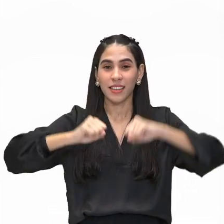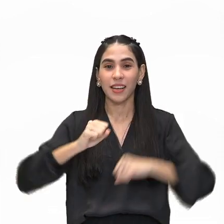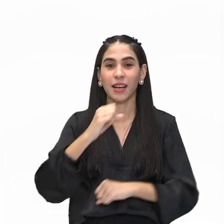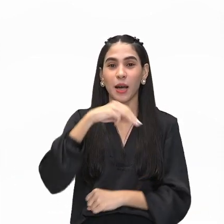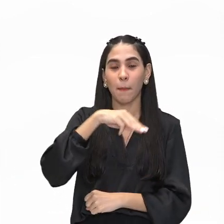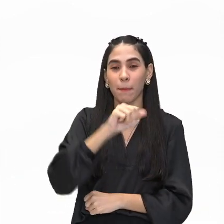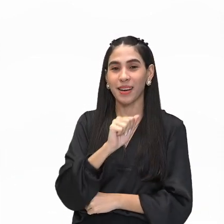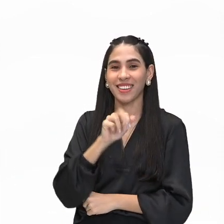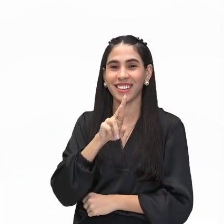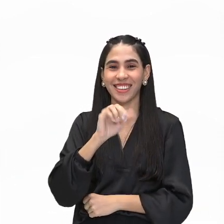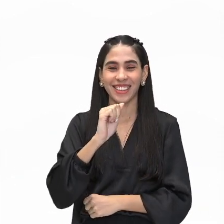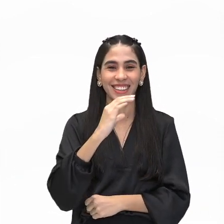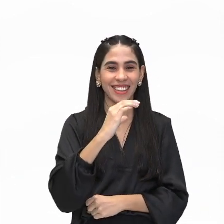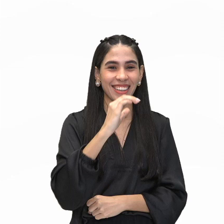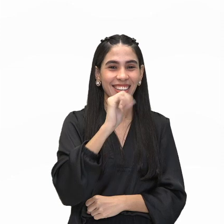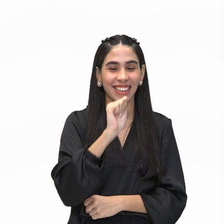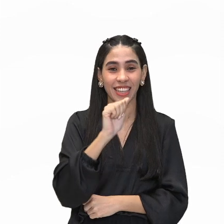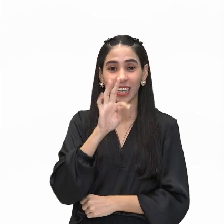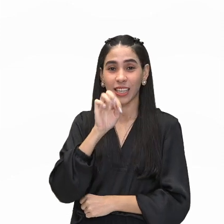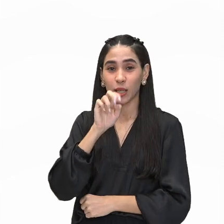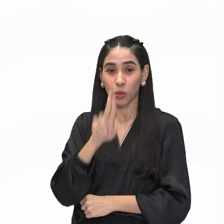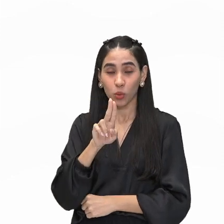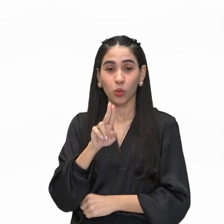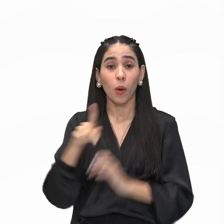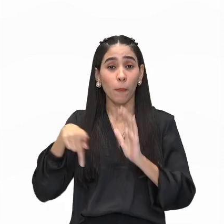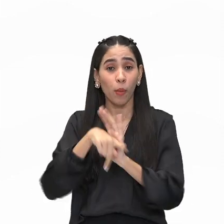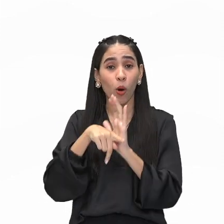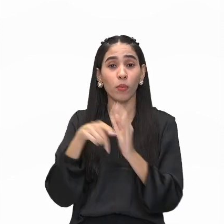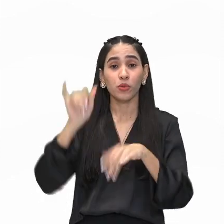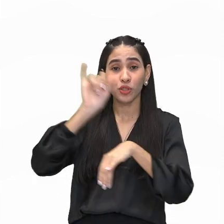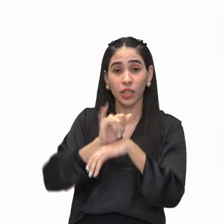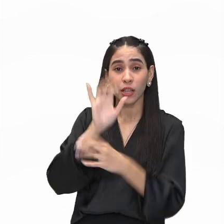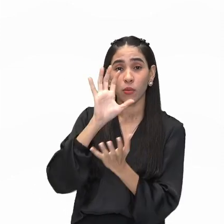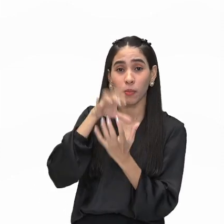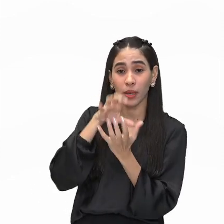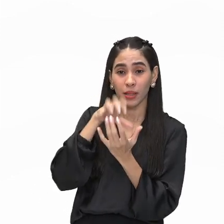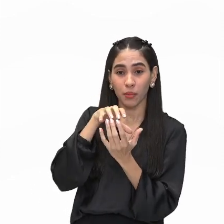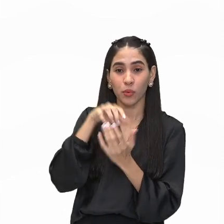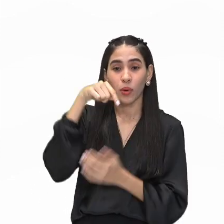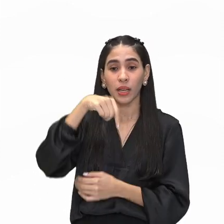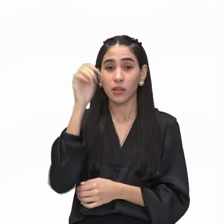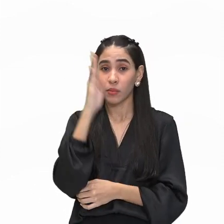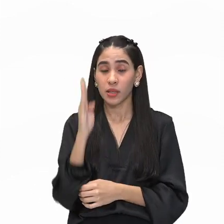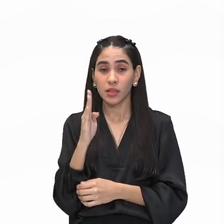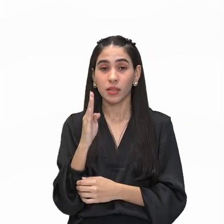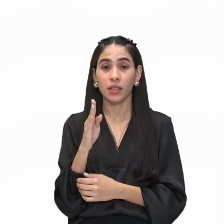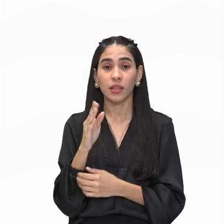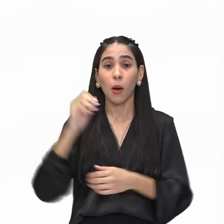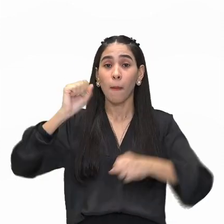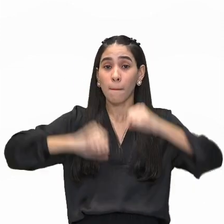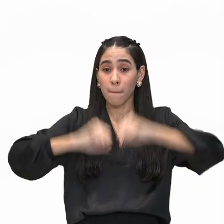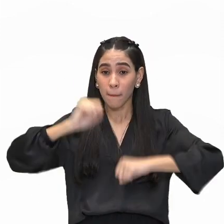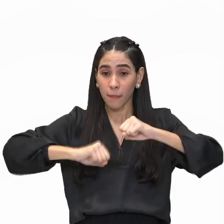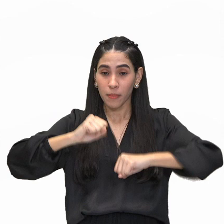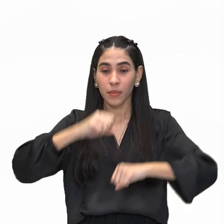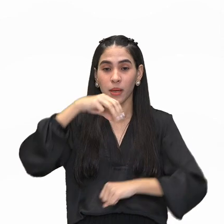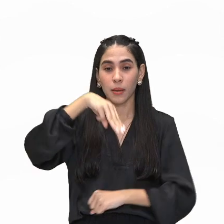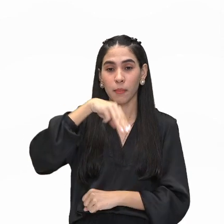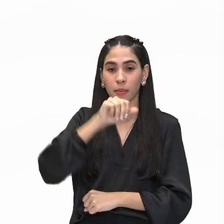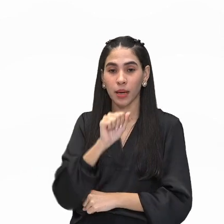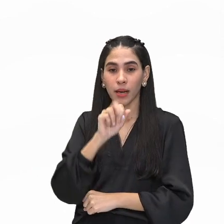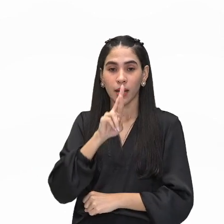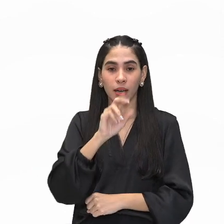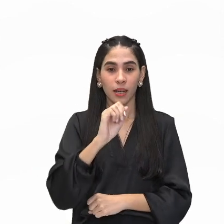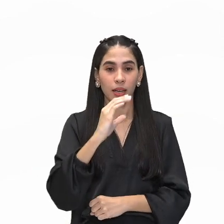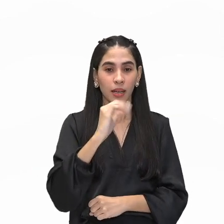acontece em Recife, em Pernambuco, aqui no Brasil. Bem, o maracatu, ou maracatu de baque virado,